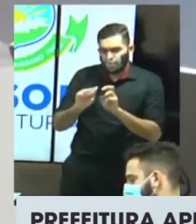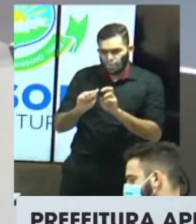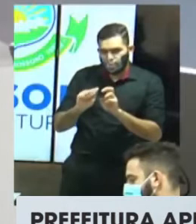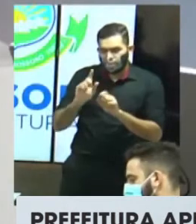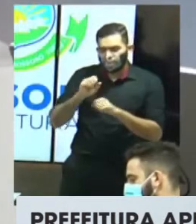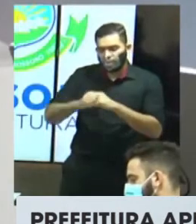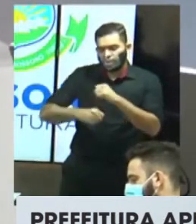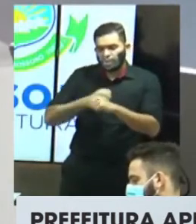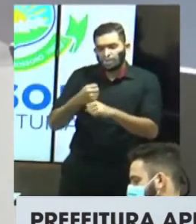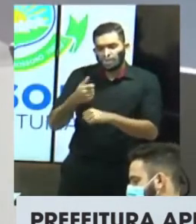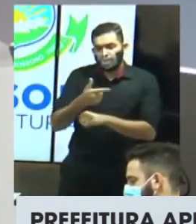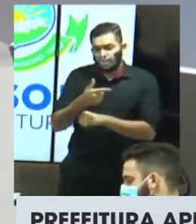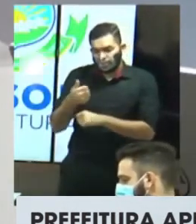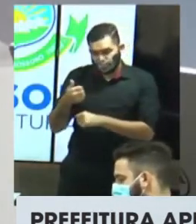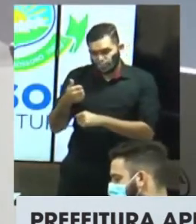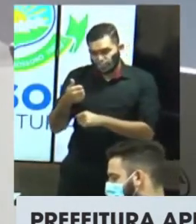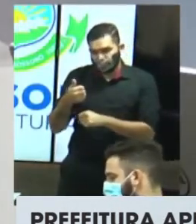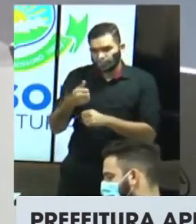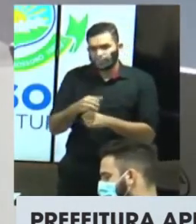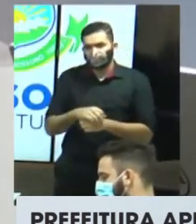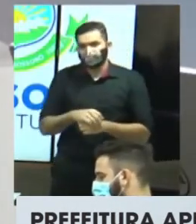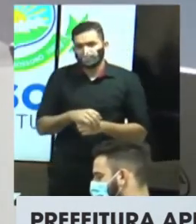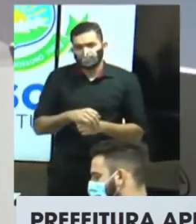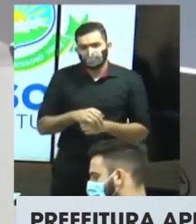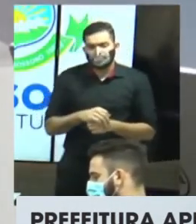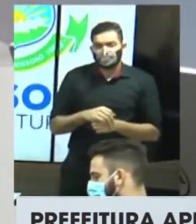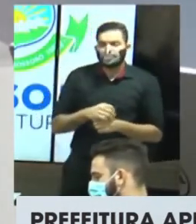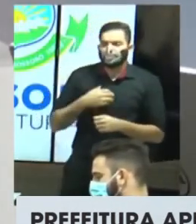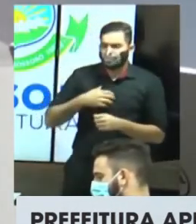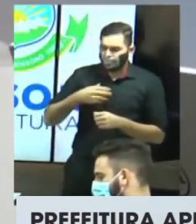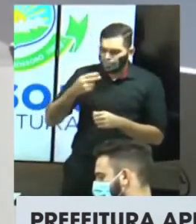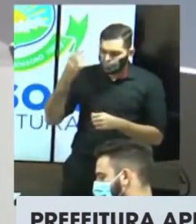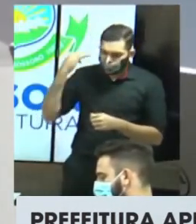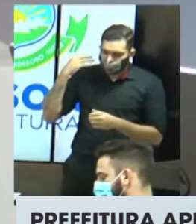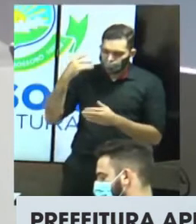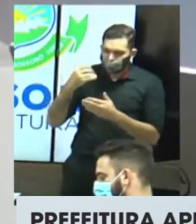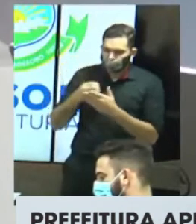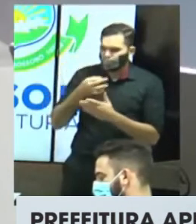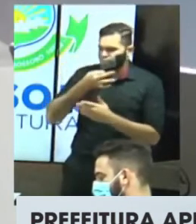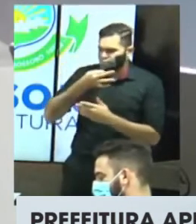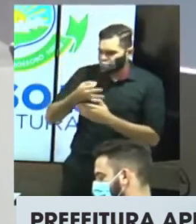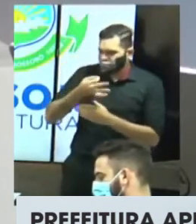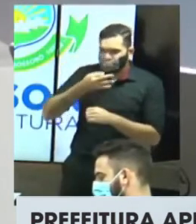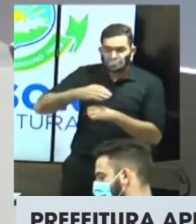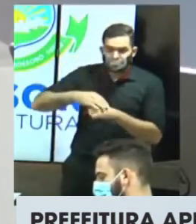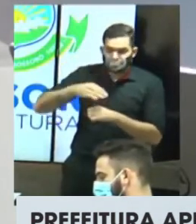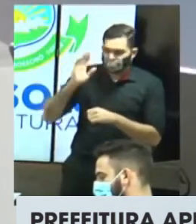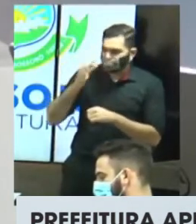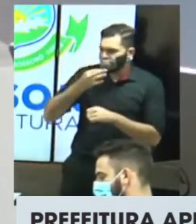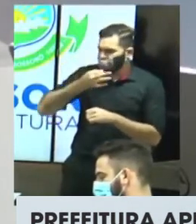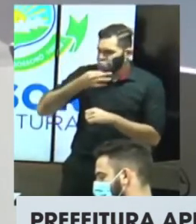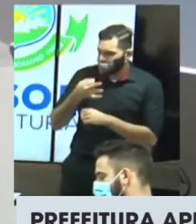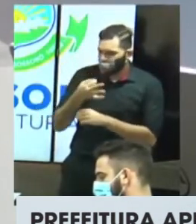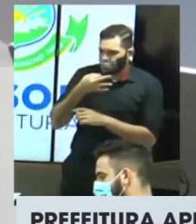gerenciais da gestão pública, construção de quadra de esportes e ginásios, construção de unidades de